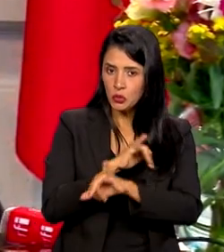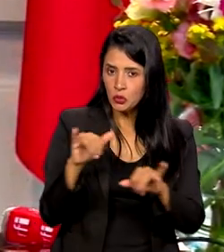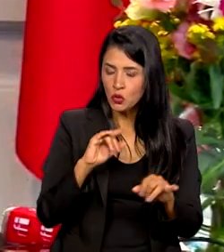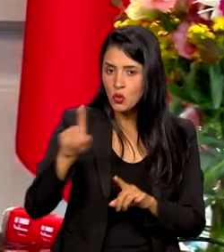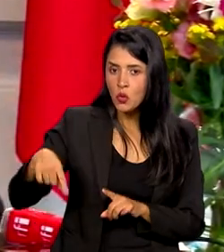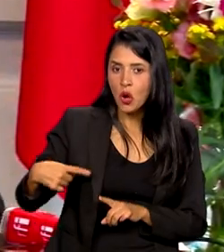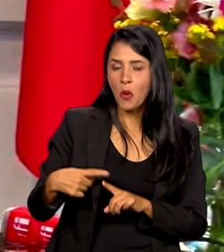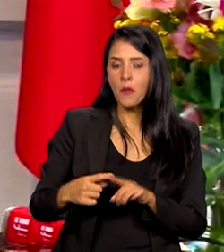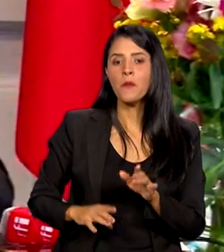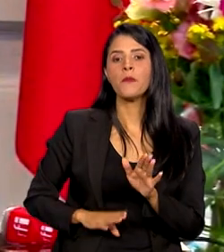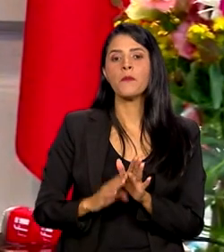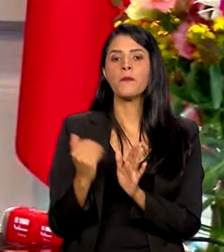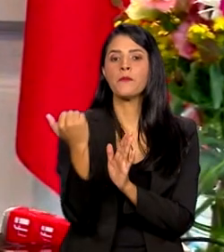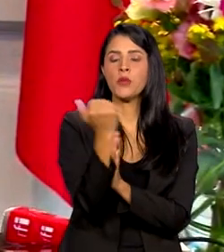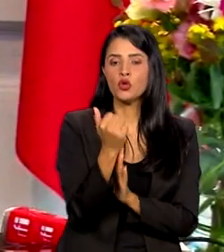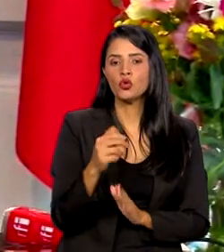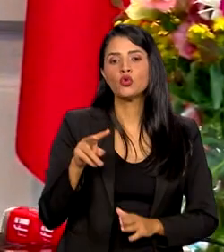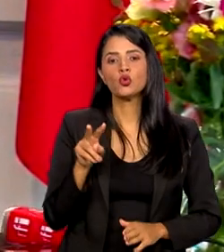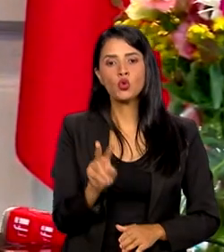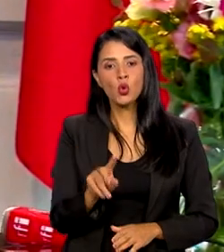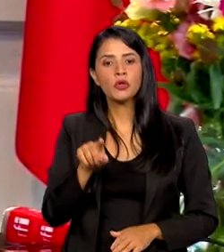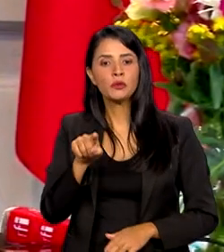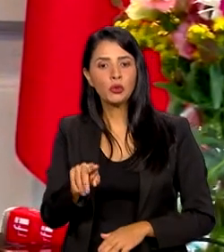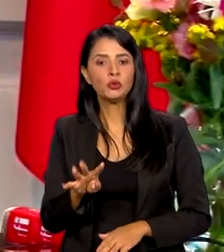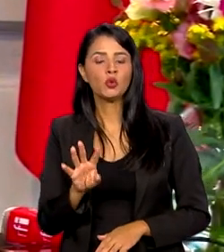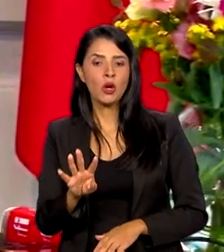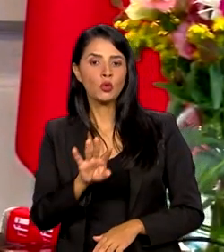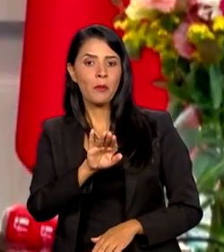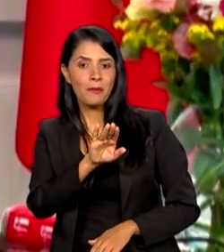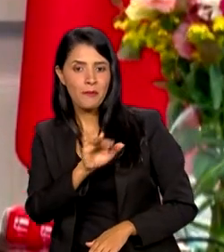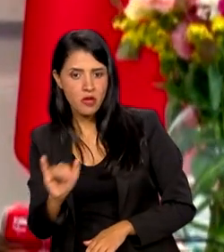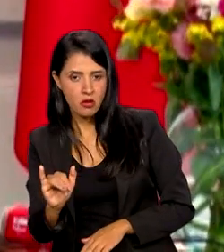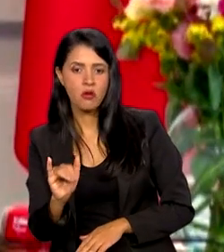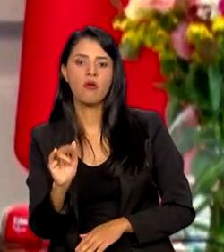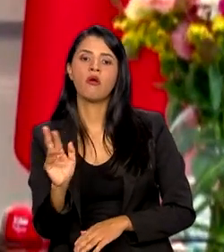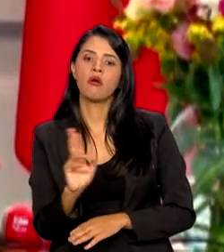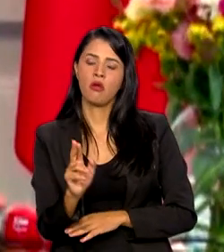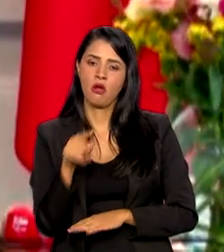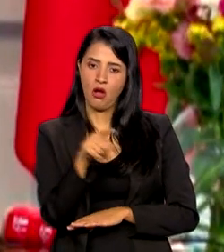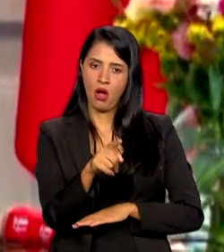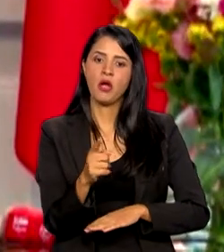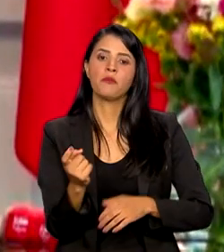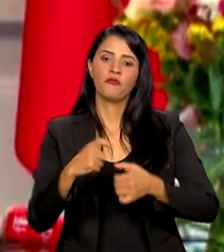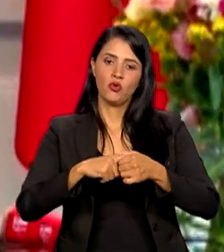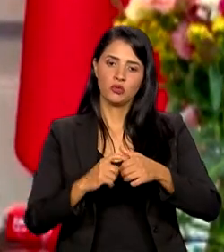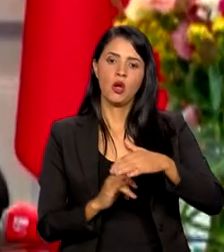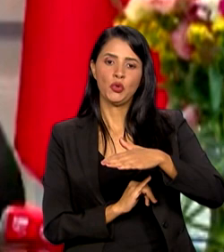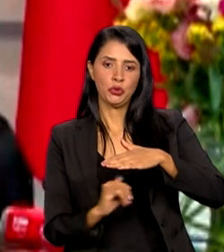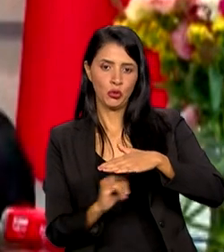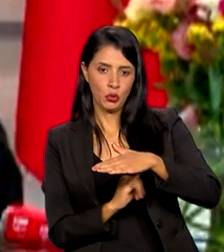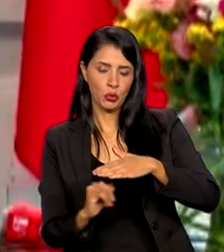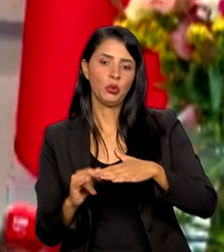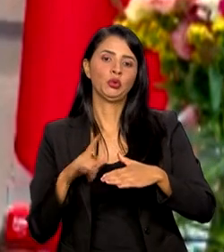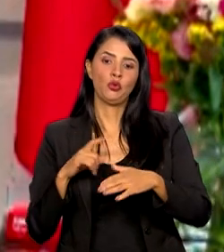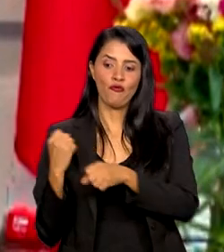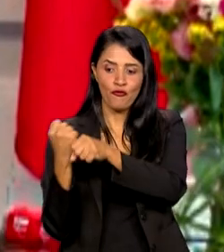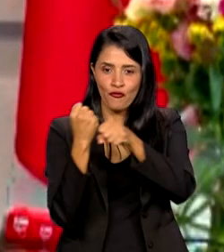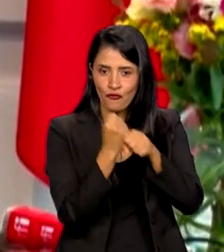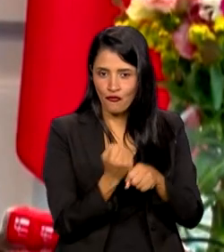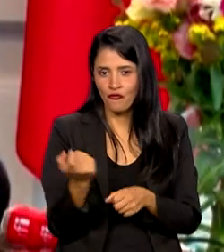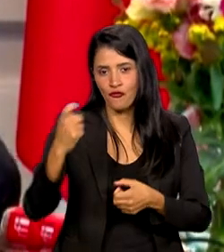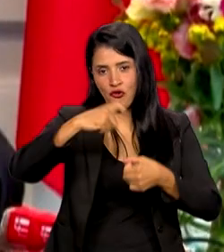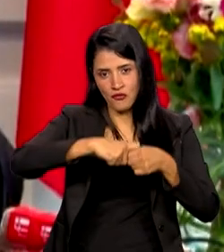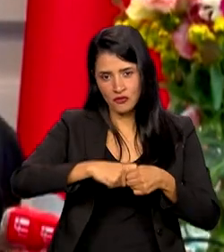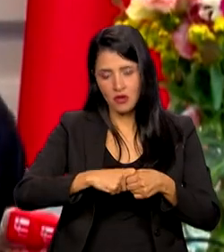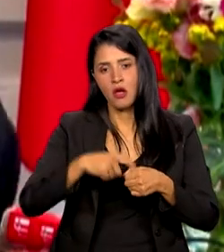de 2,4 bilhões de reais nos orçamentos das universidades e institutos federais do Brasil, a retomada de obras. Então, é uma reconstrução do